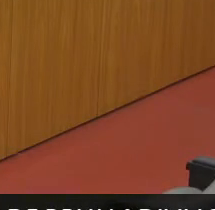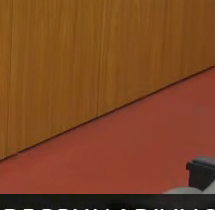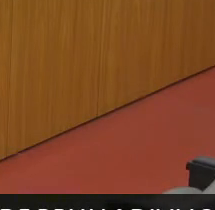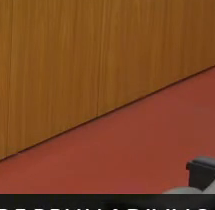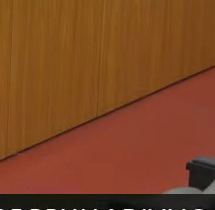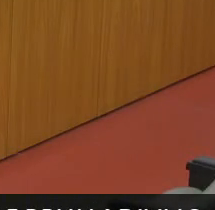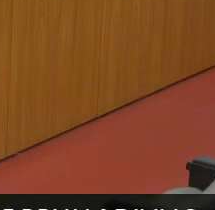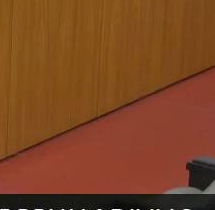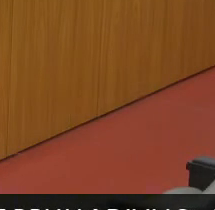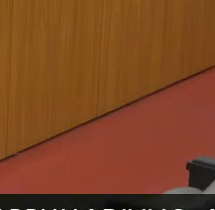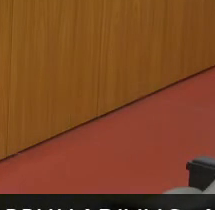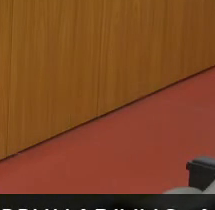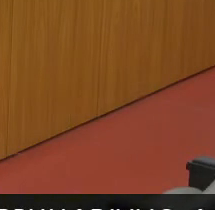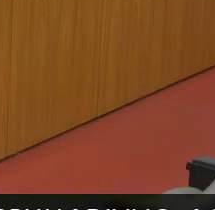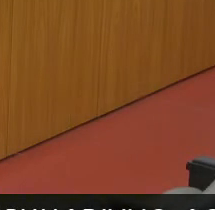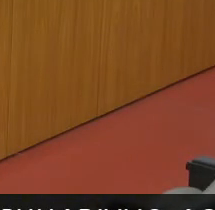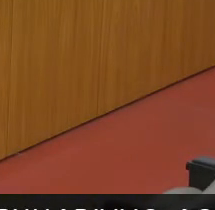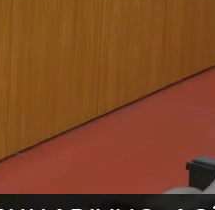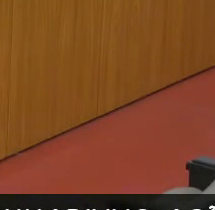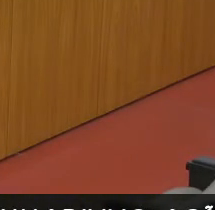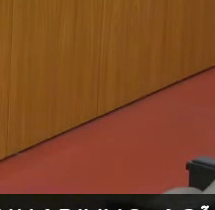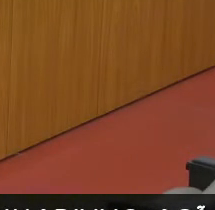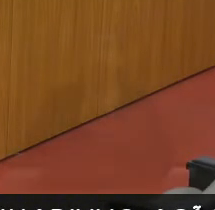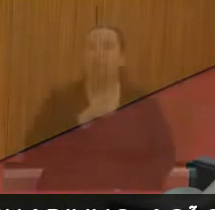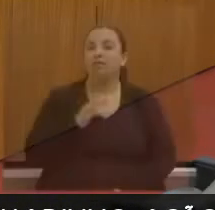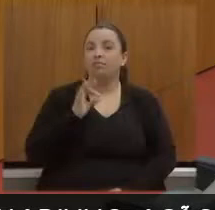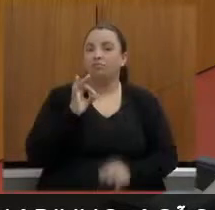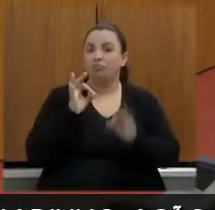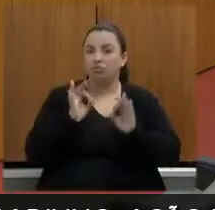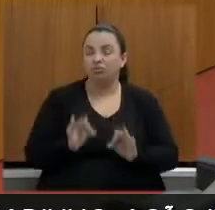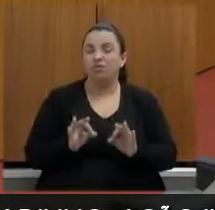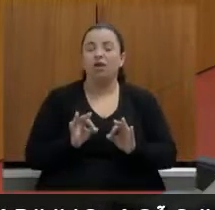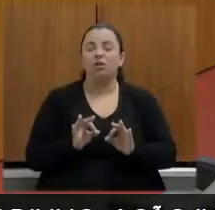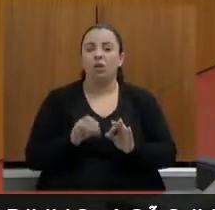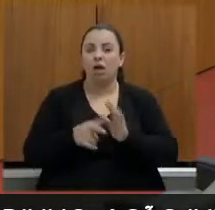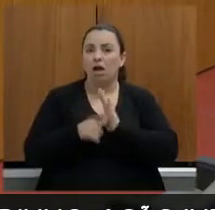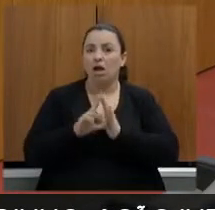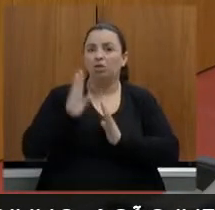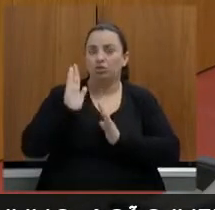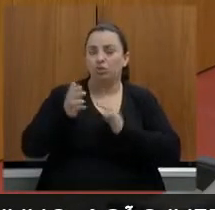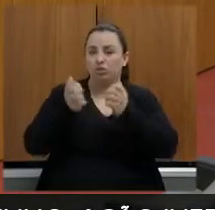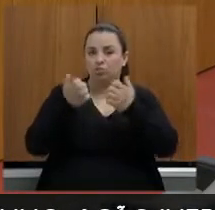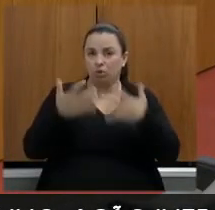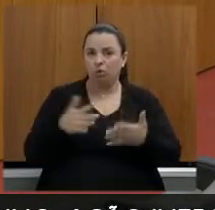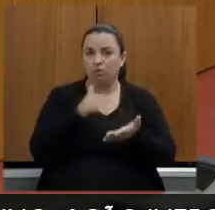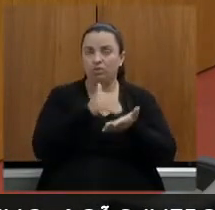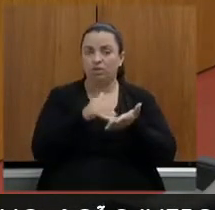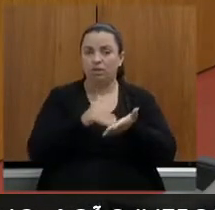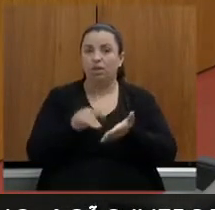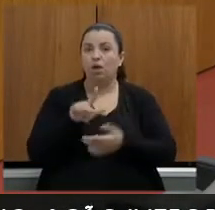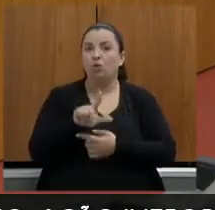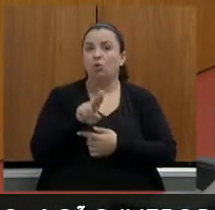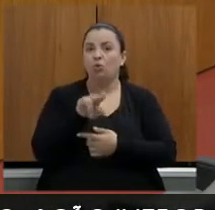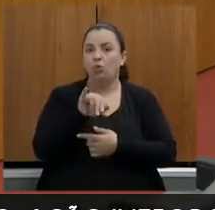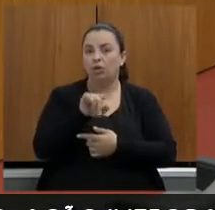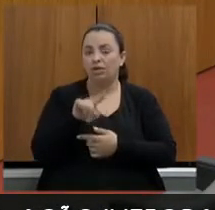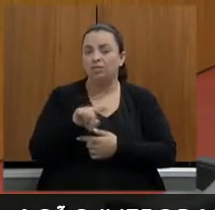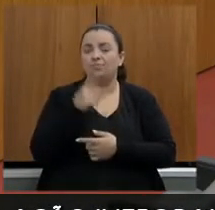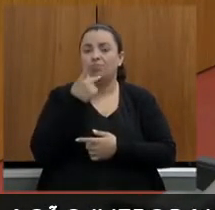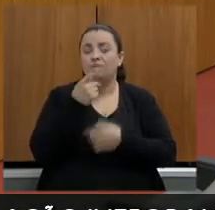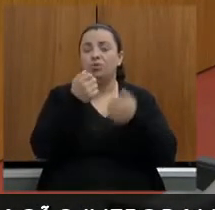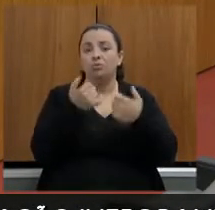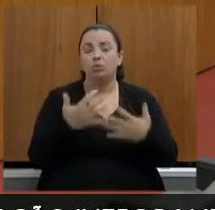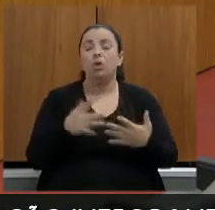cumprimento do acordo existe de fato como foi bem colocado pelo secretário Luiz um grupo que